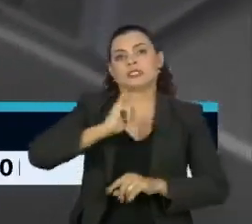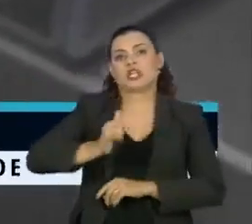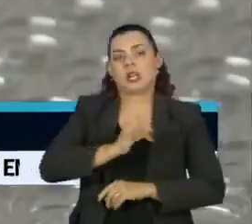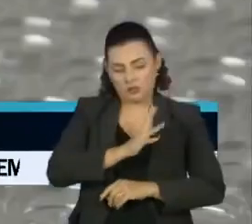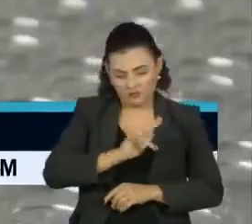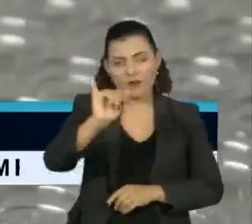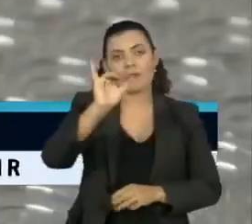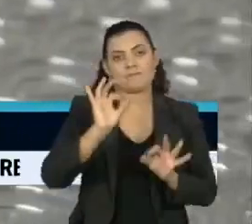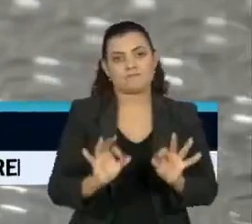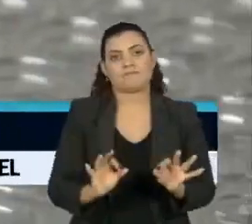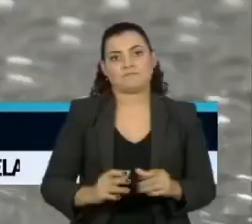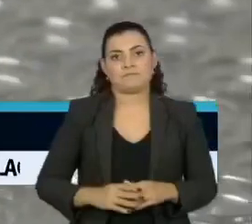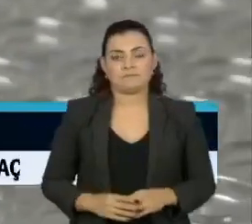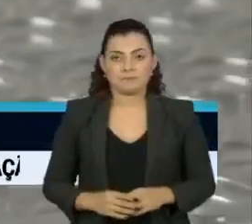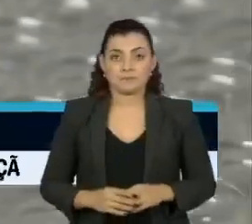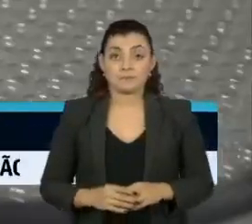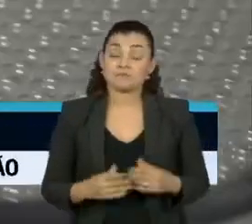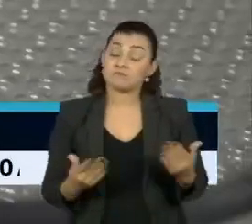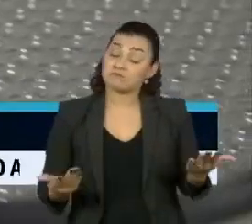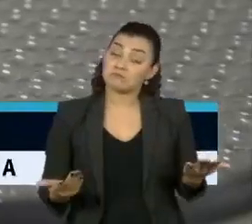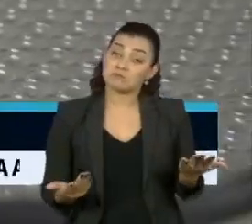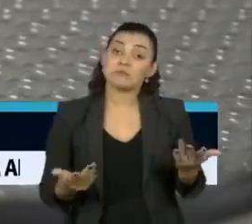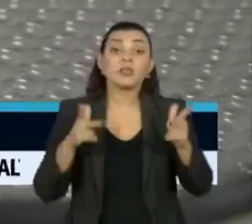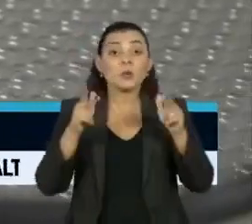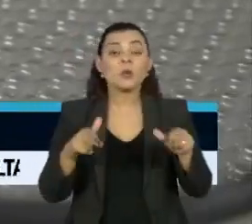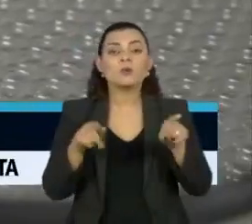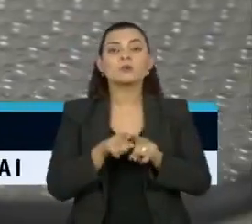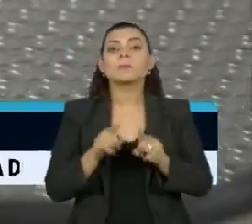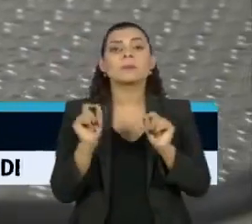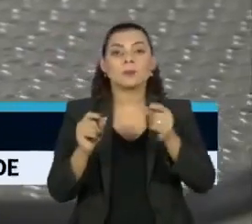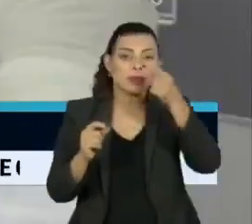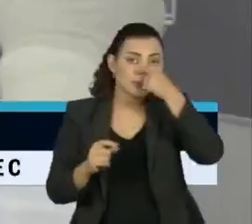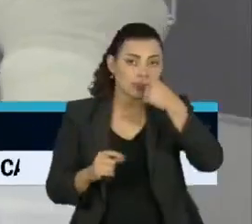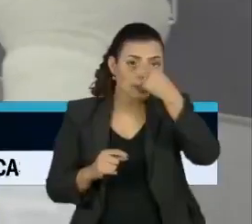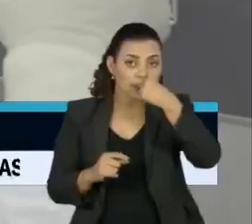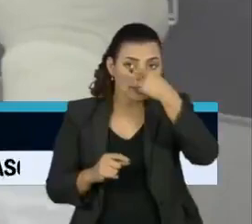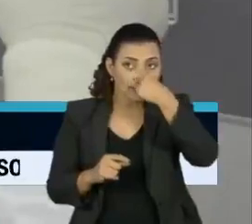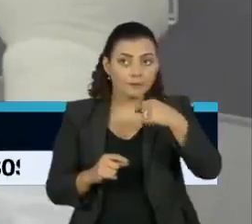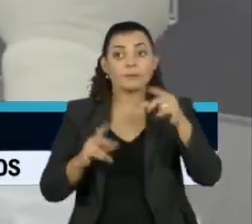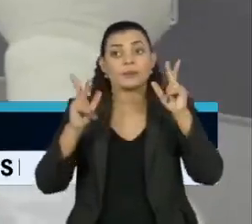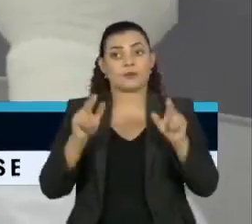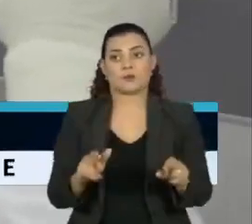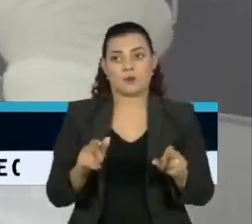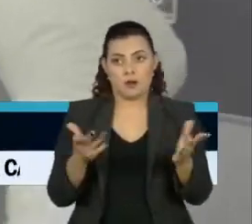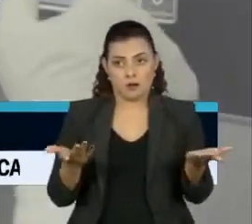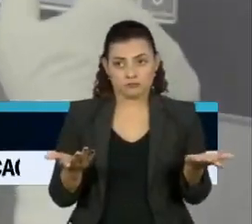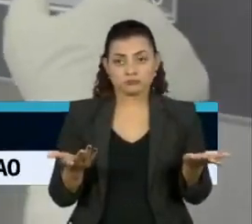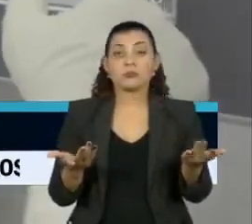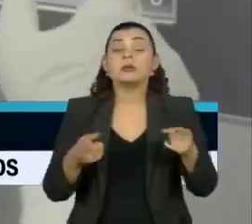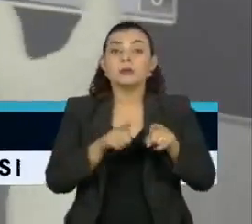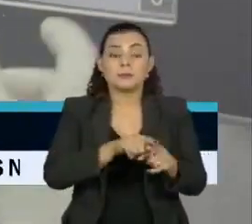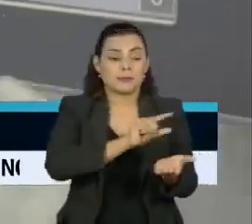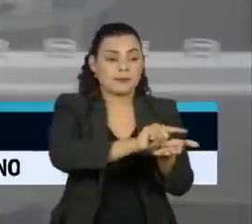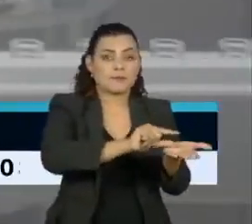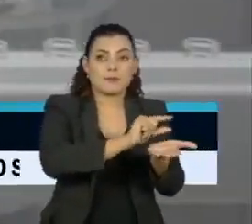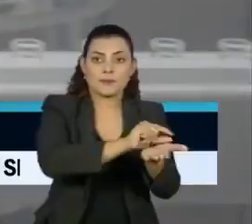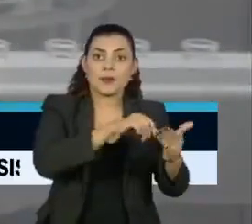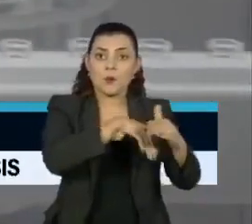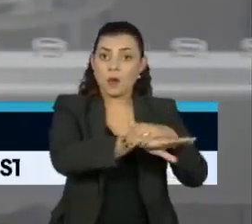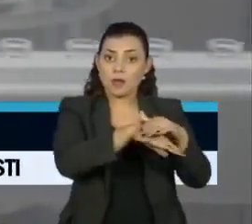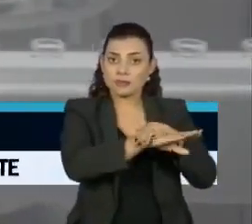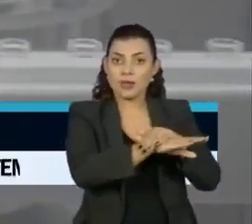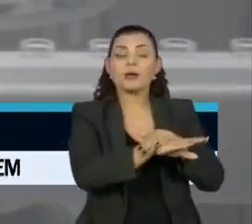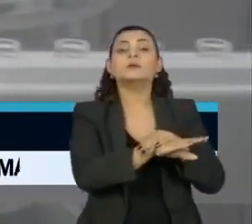25 de janeiro. Naturalmente, assim como acontece da gripe, parte dessas vacinas acabam